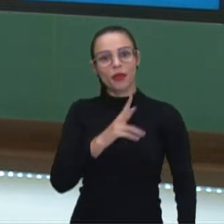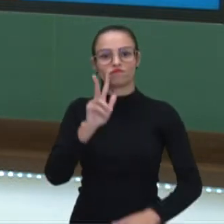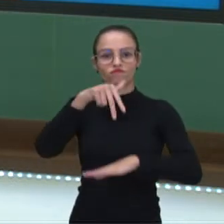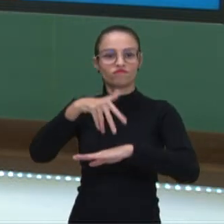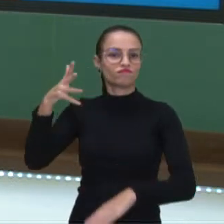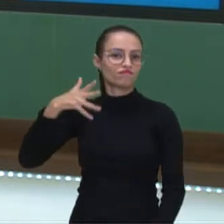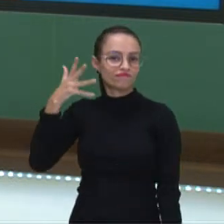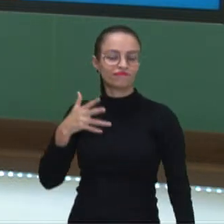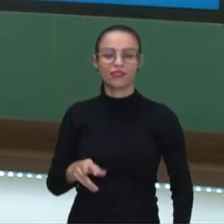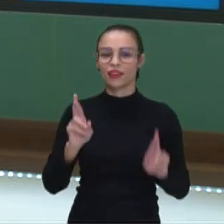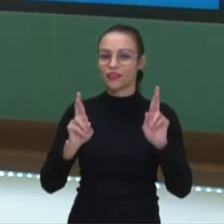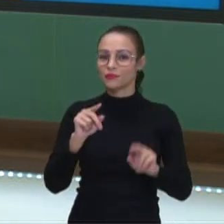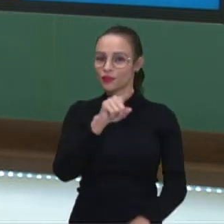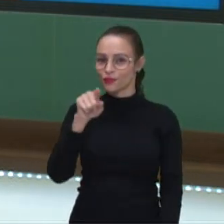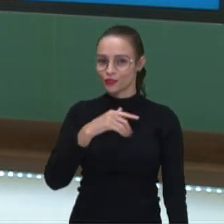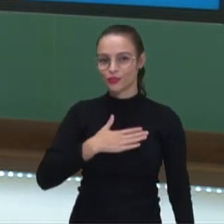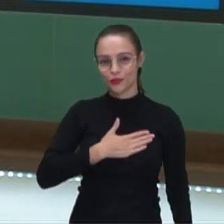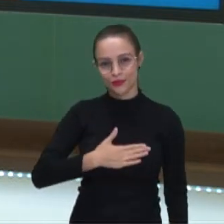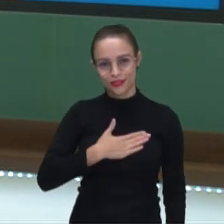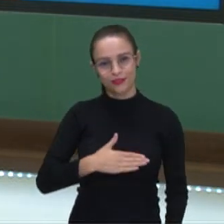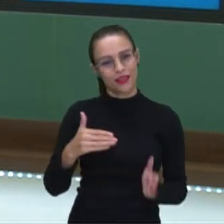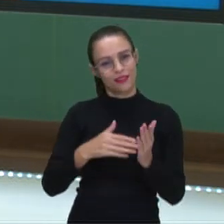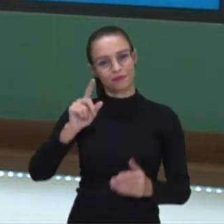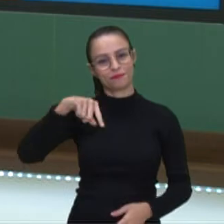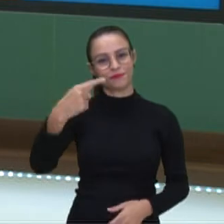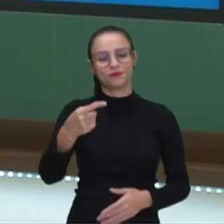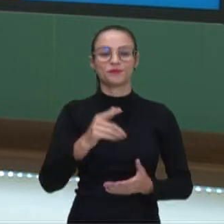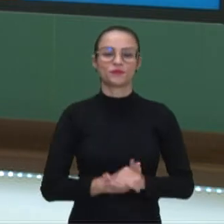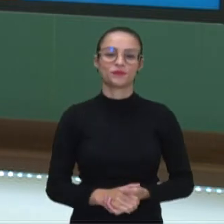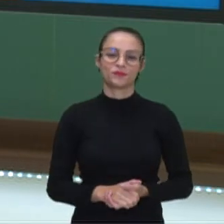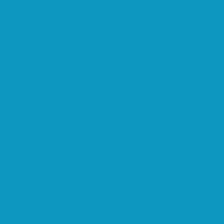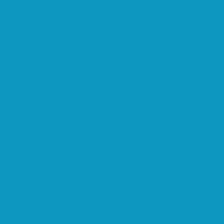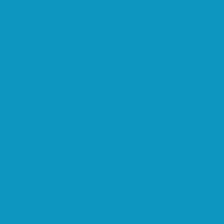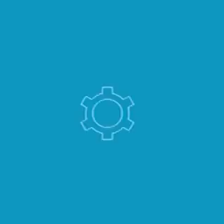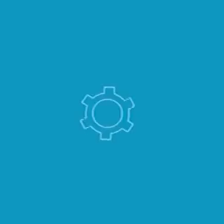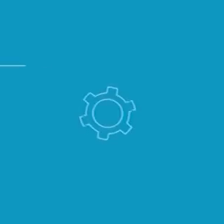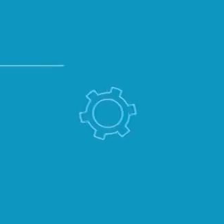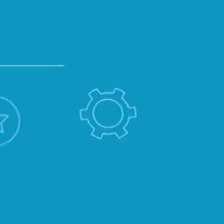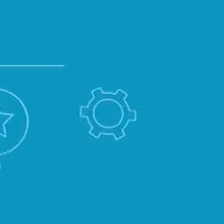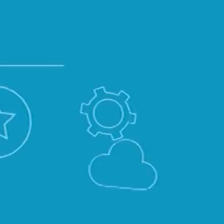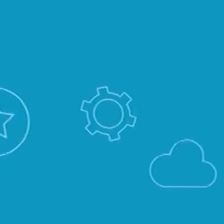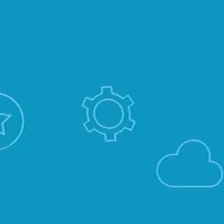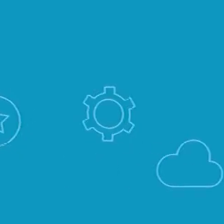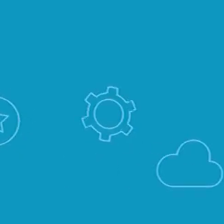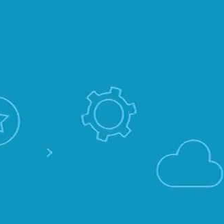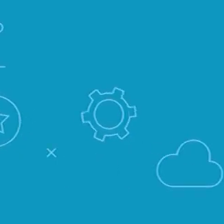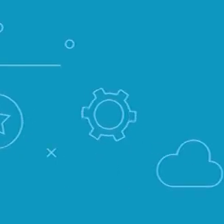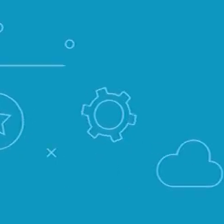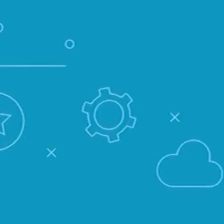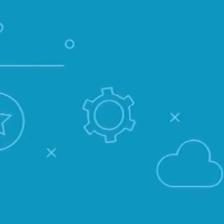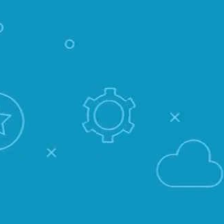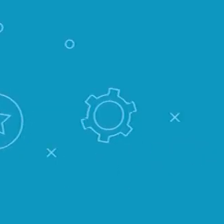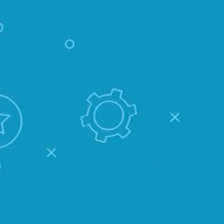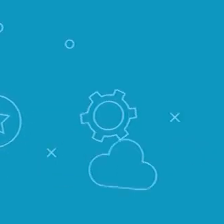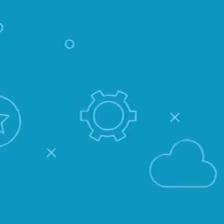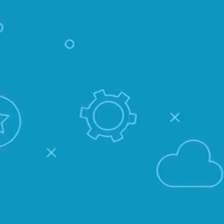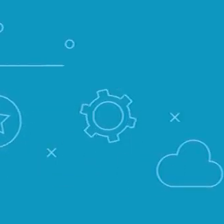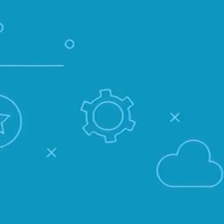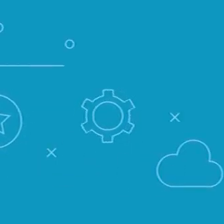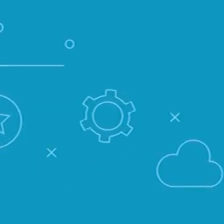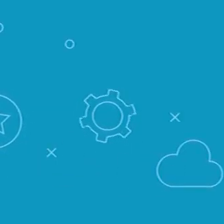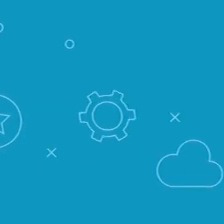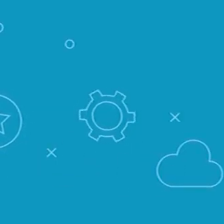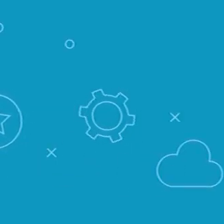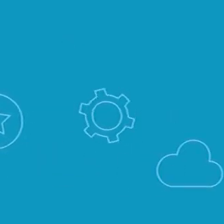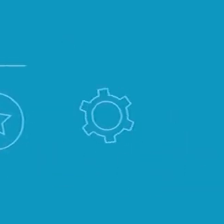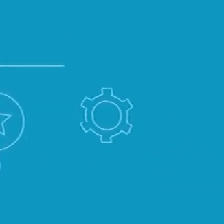bem em público. Espero que vocês tenham gostado. Até breve. Transcrição Quintena